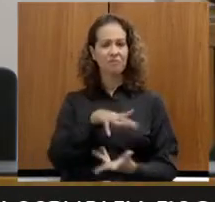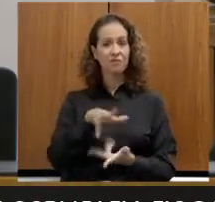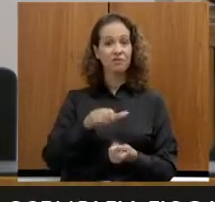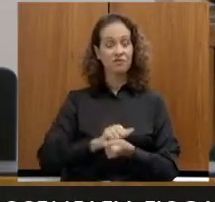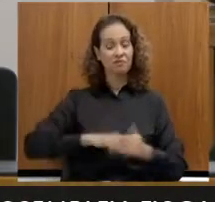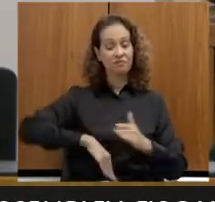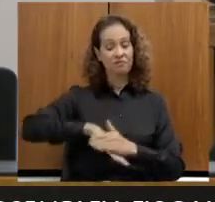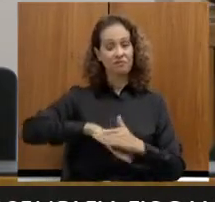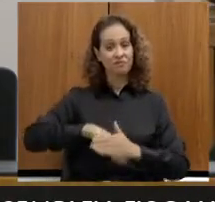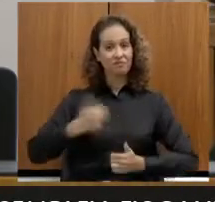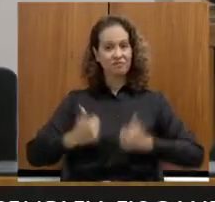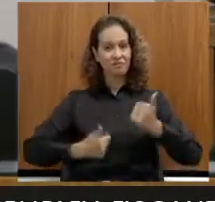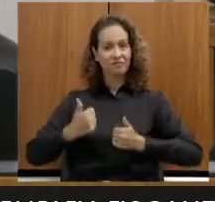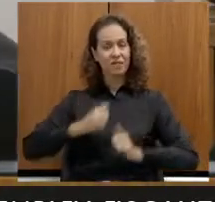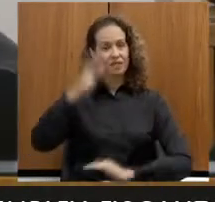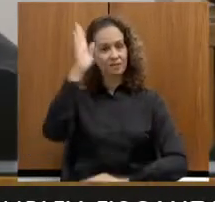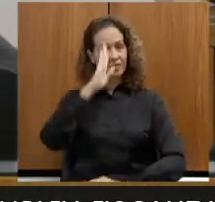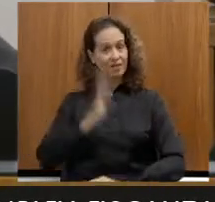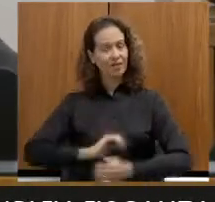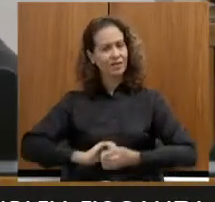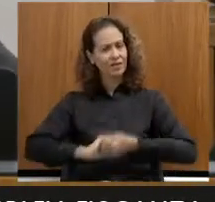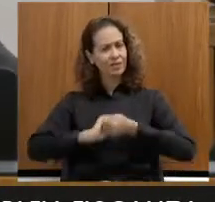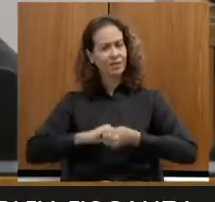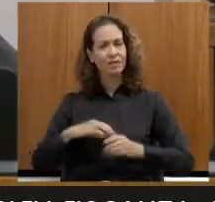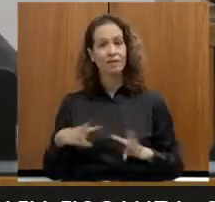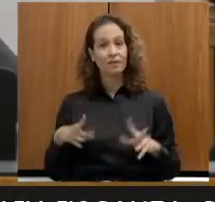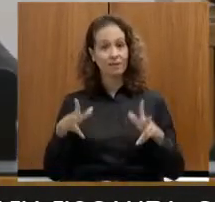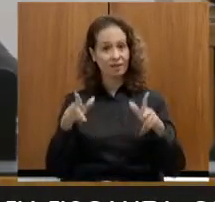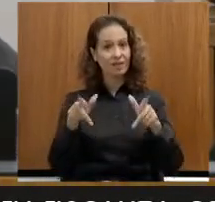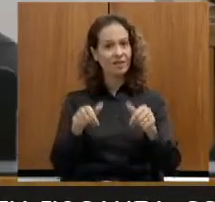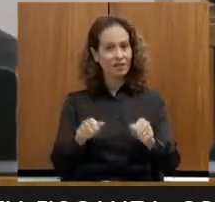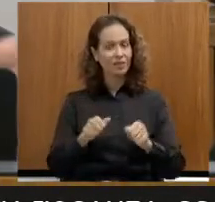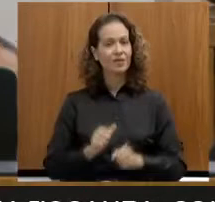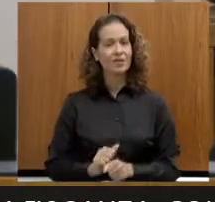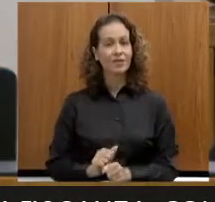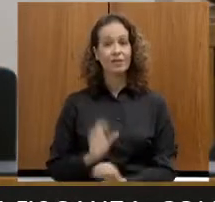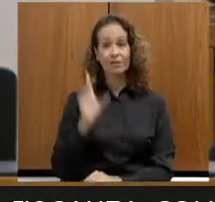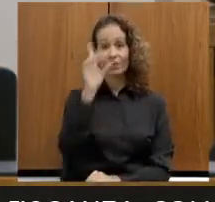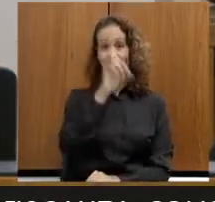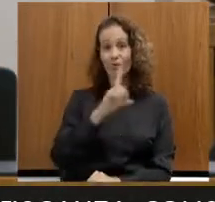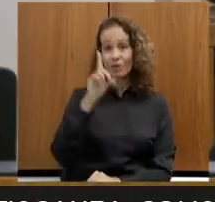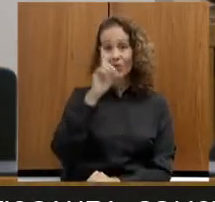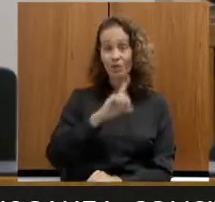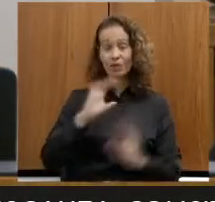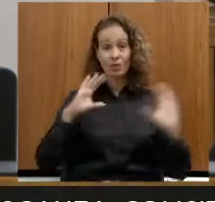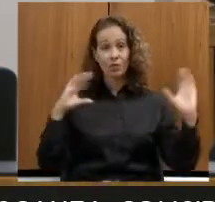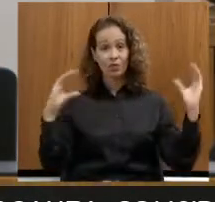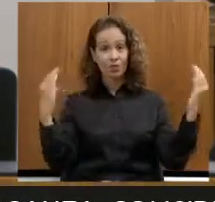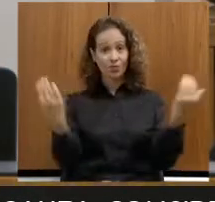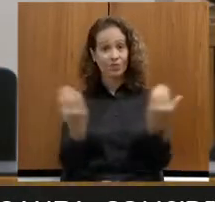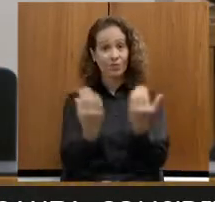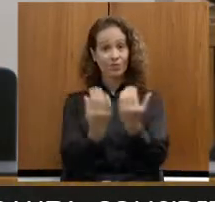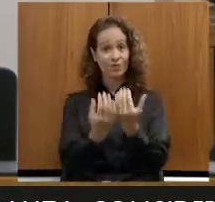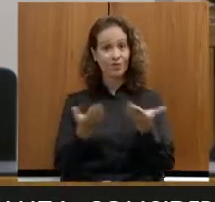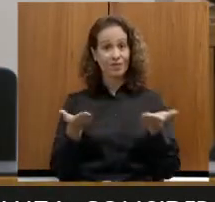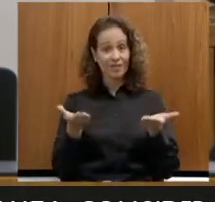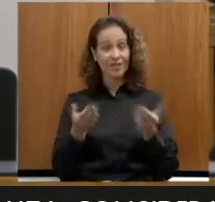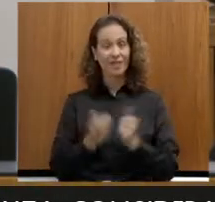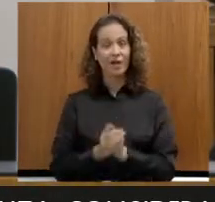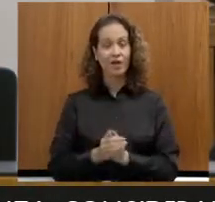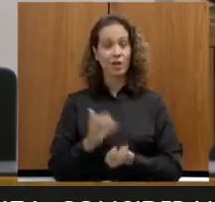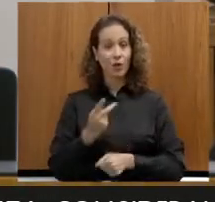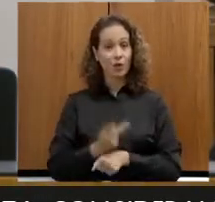brasileiro. Então, cumprimentando a todos. e que no domingo, no Mineirão, na entrega do